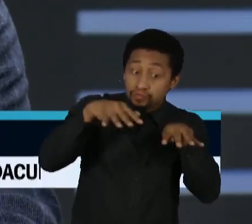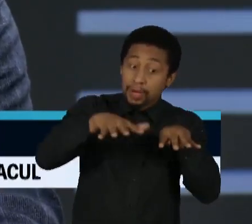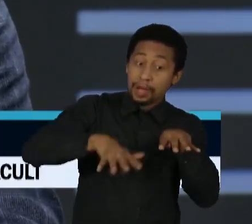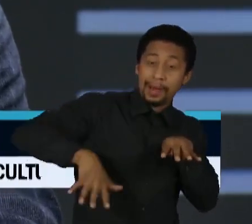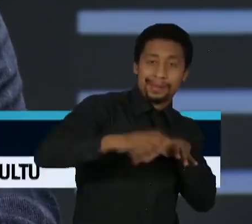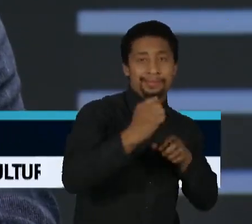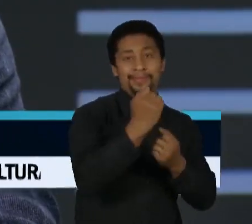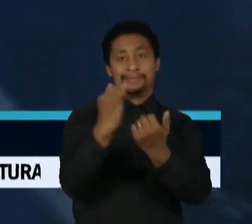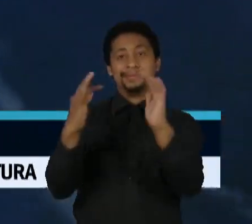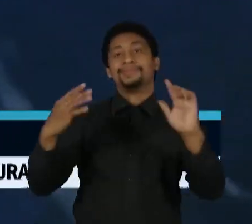ambiental.